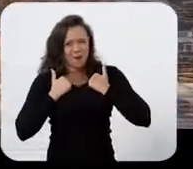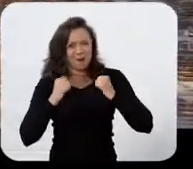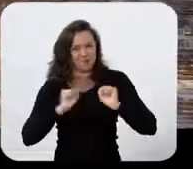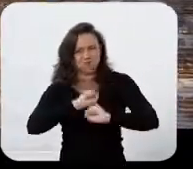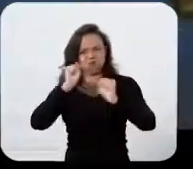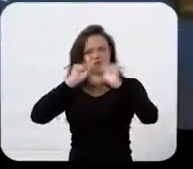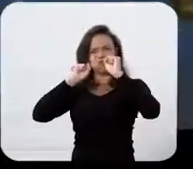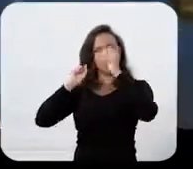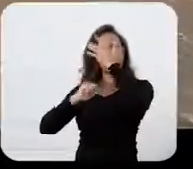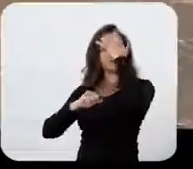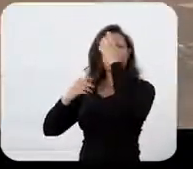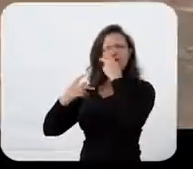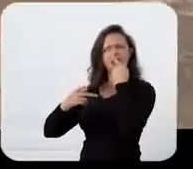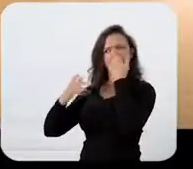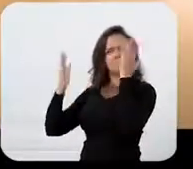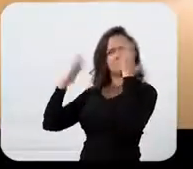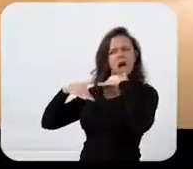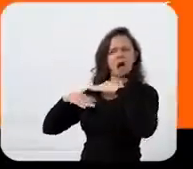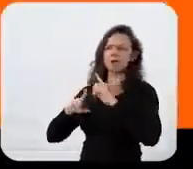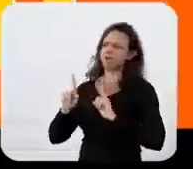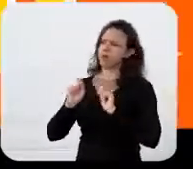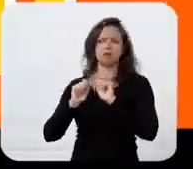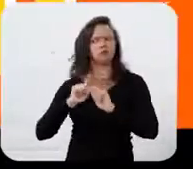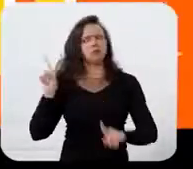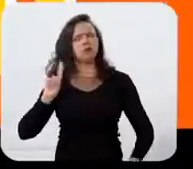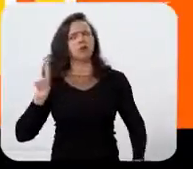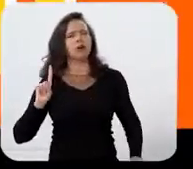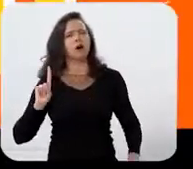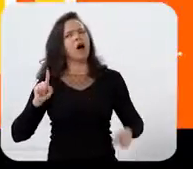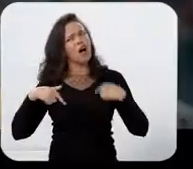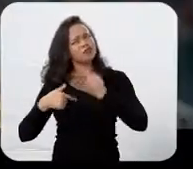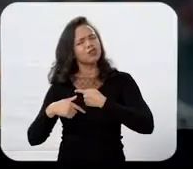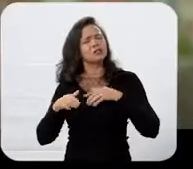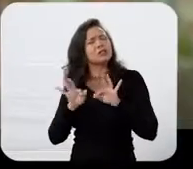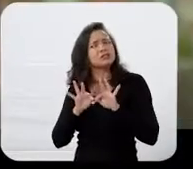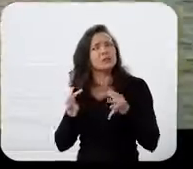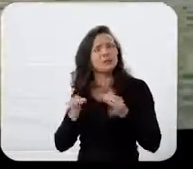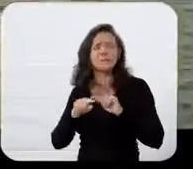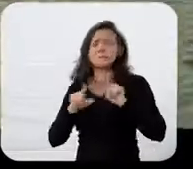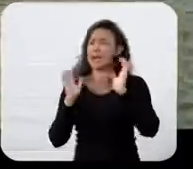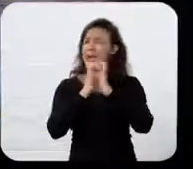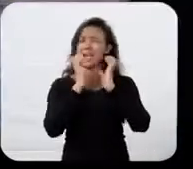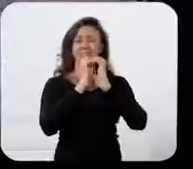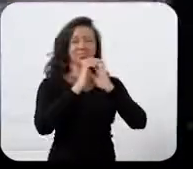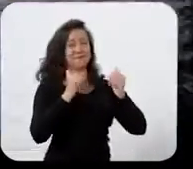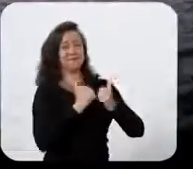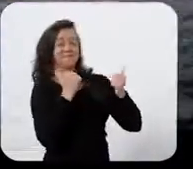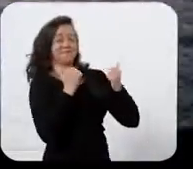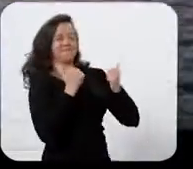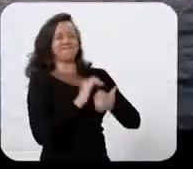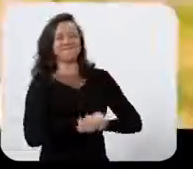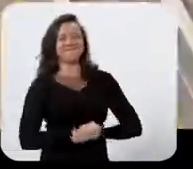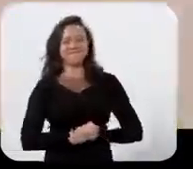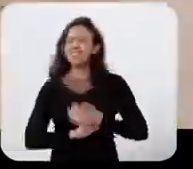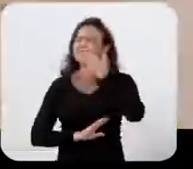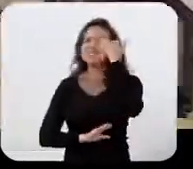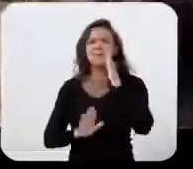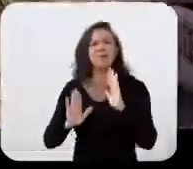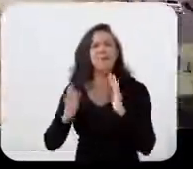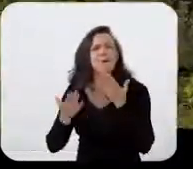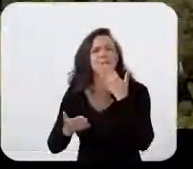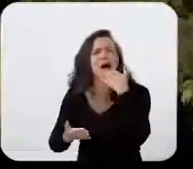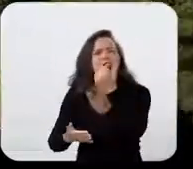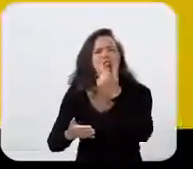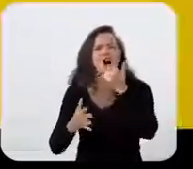danado e fica arretado quando alguém fala mal. Oxe, faça isso não. A gente até tenta ser modesto, mas o Recife não deixa.